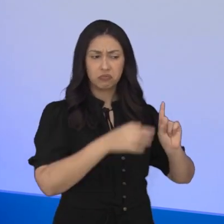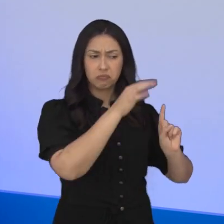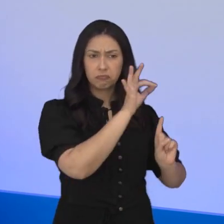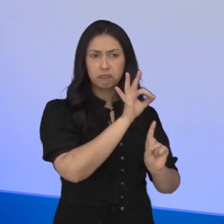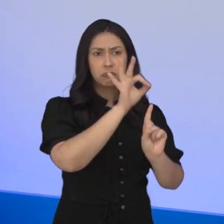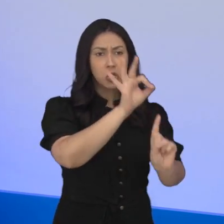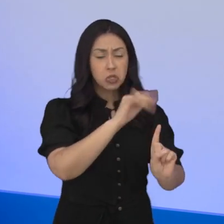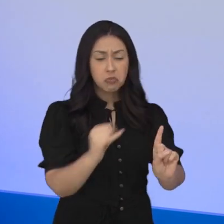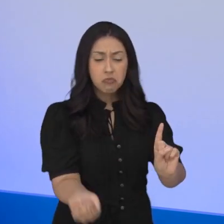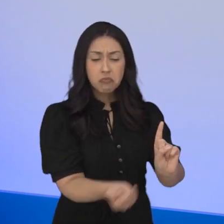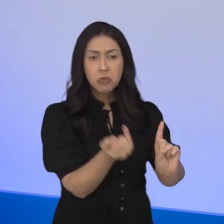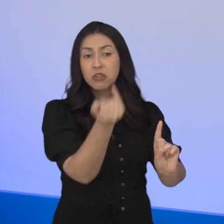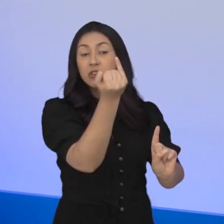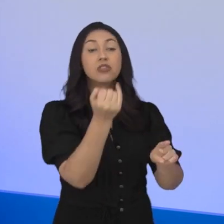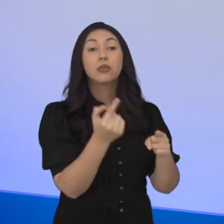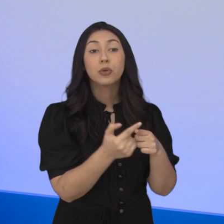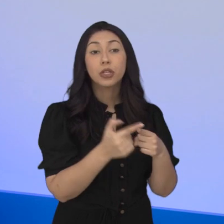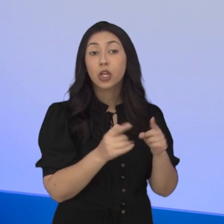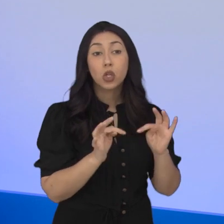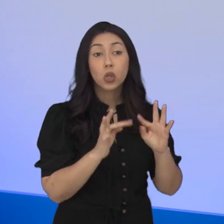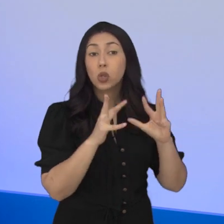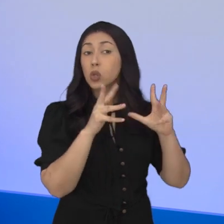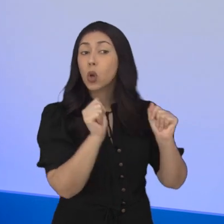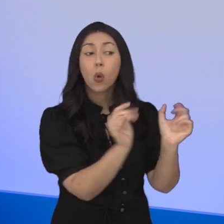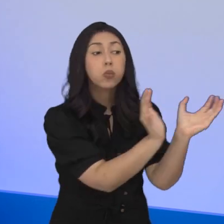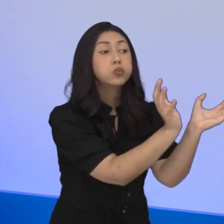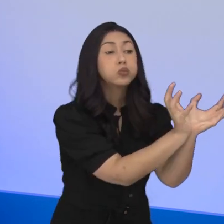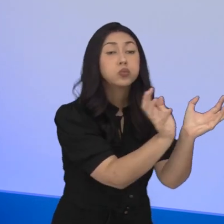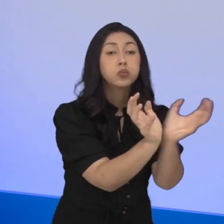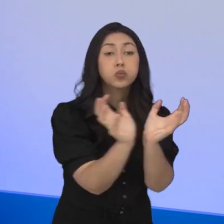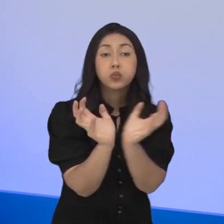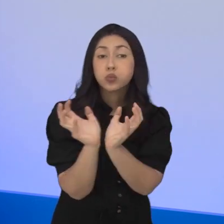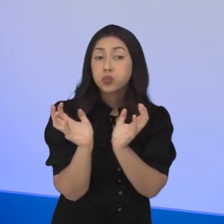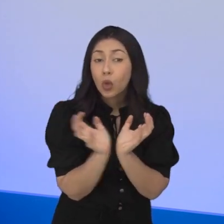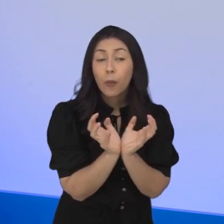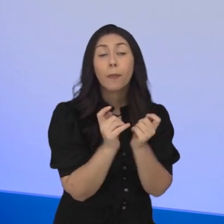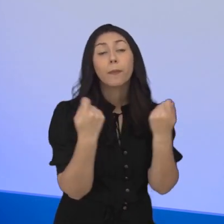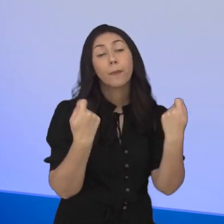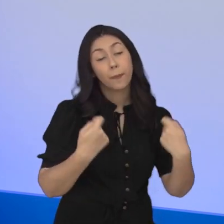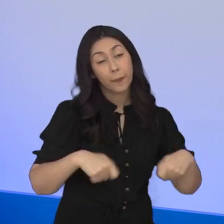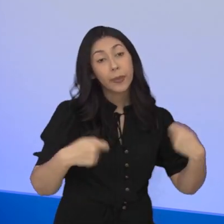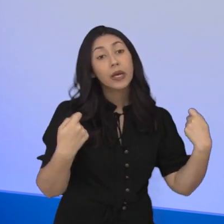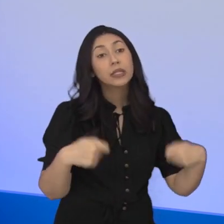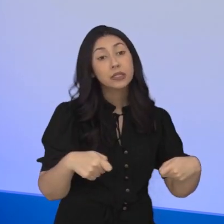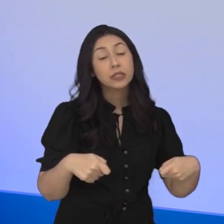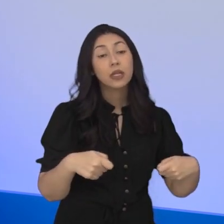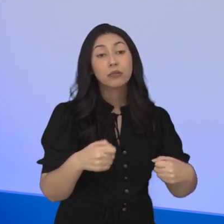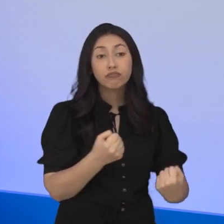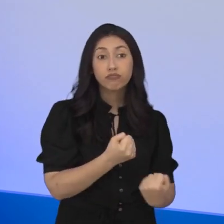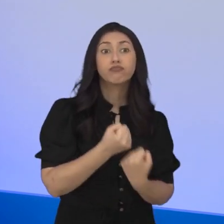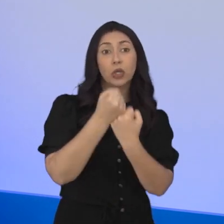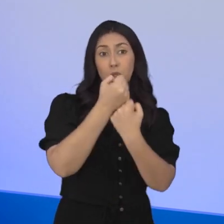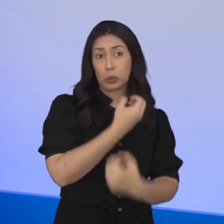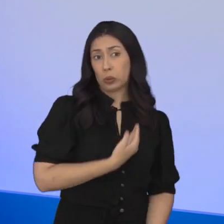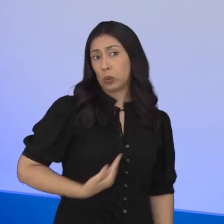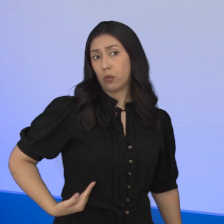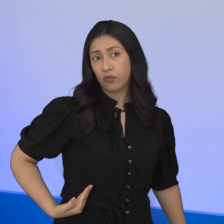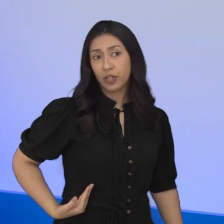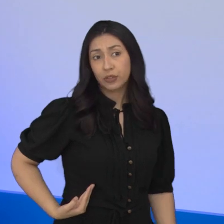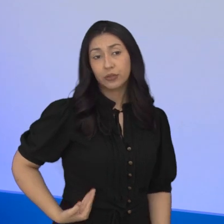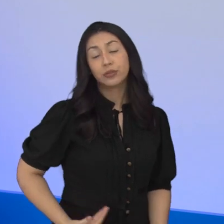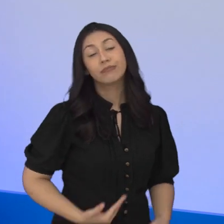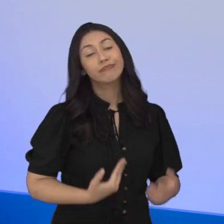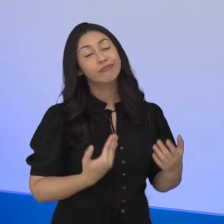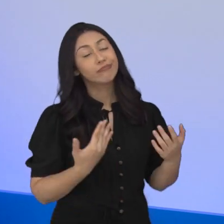porque todos os conglomerados humanos, eles precisam do Estado, esse ente abstrato que organiza essas relações humanas. E o